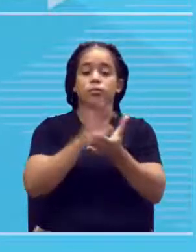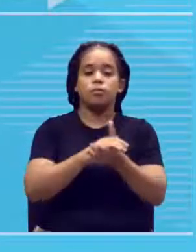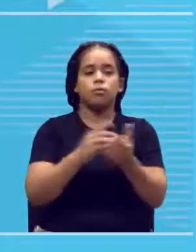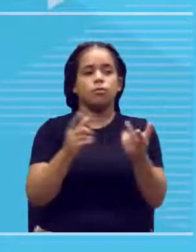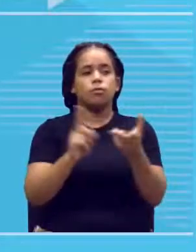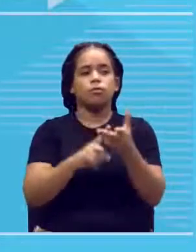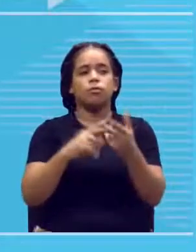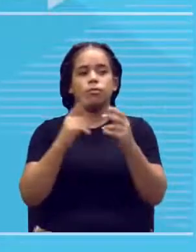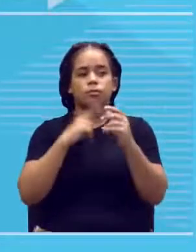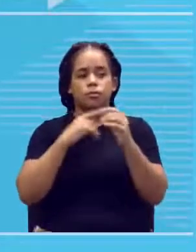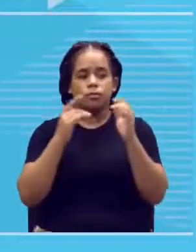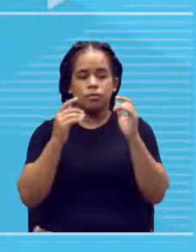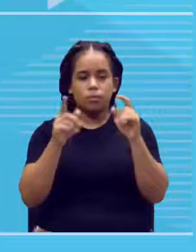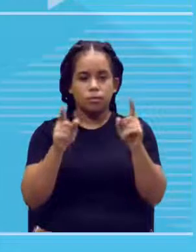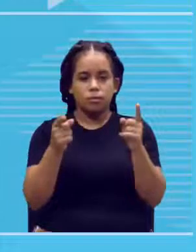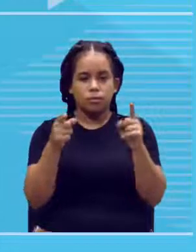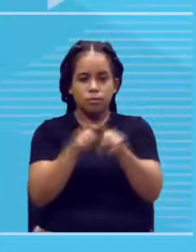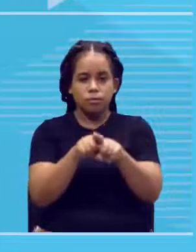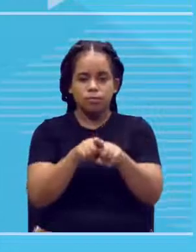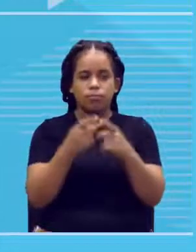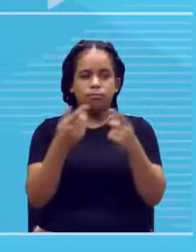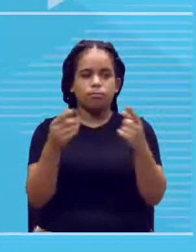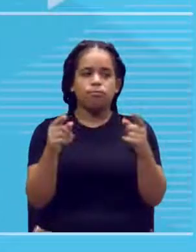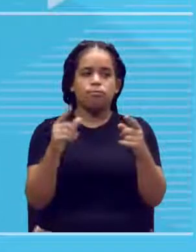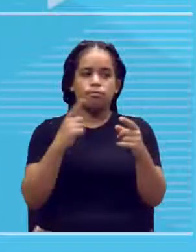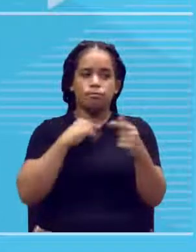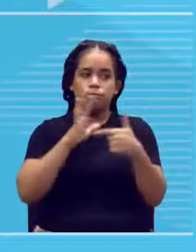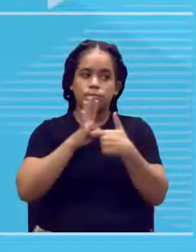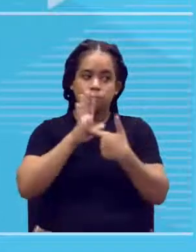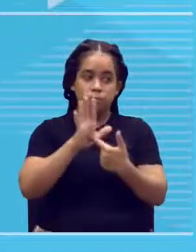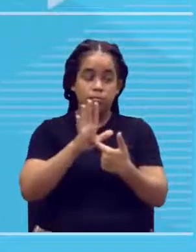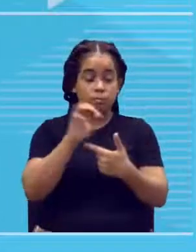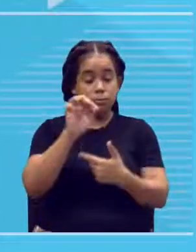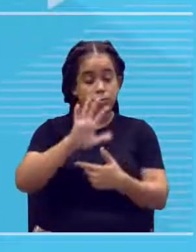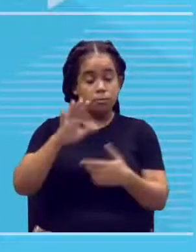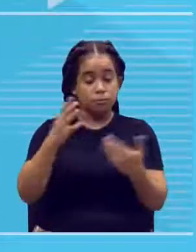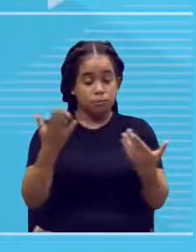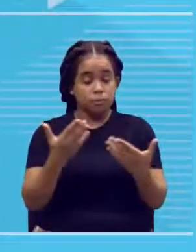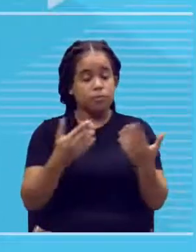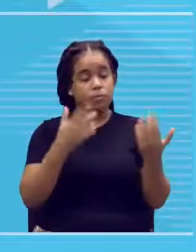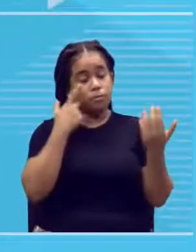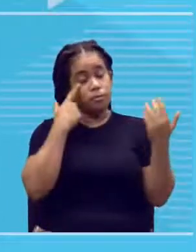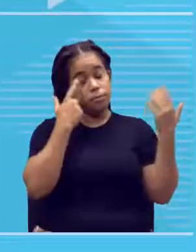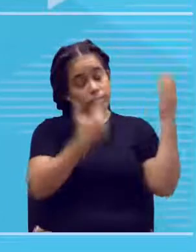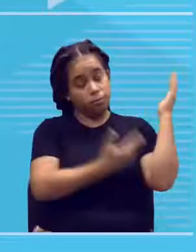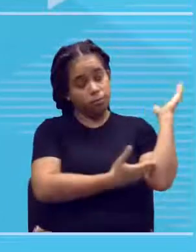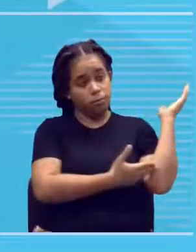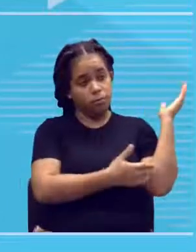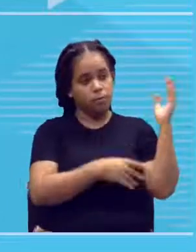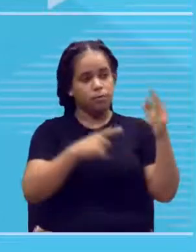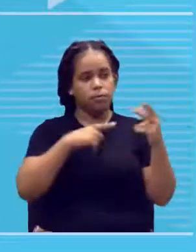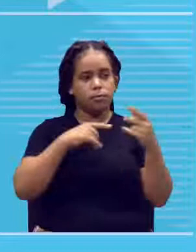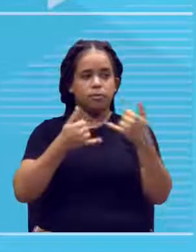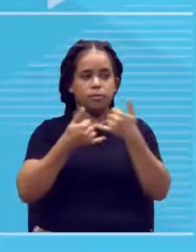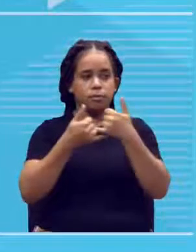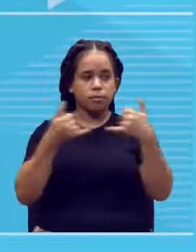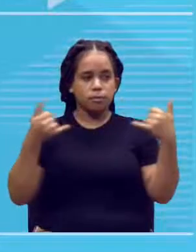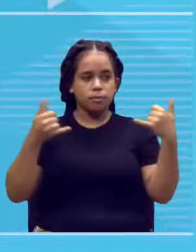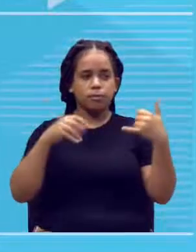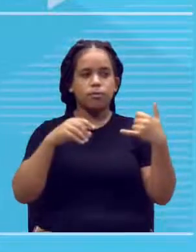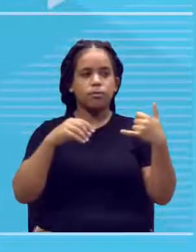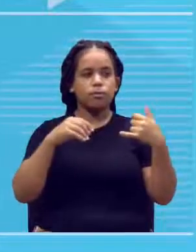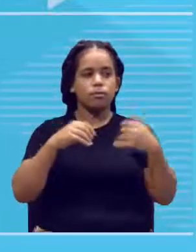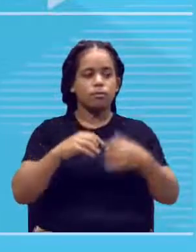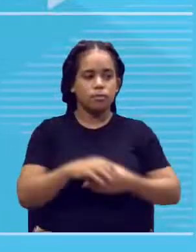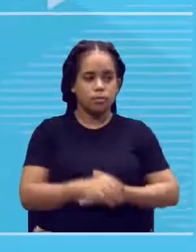uma ligação, certo? Então, está aqui mostrando para vocês. Em geral, ligações horizontais,